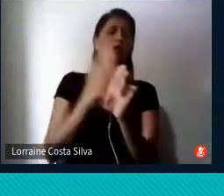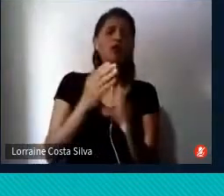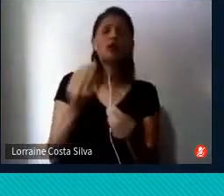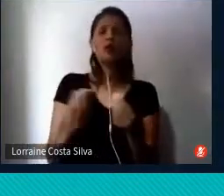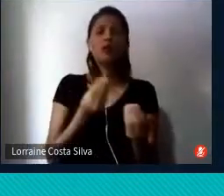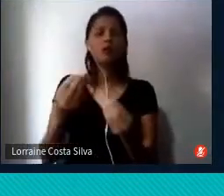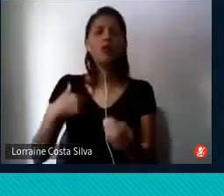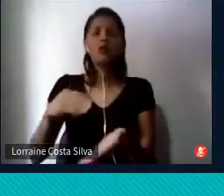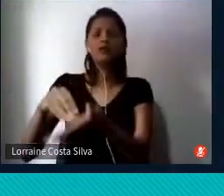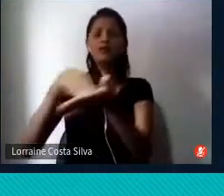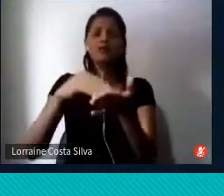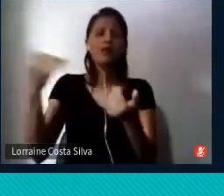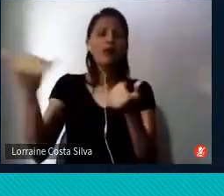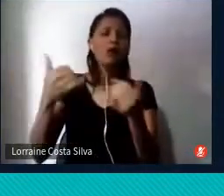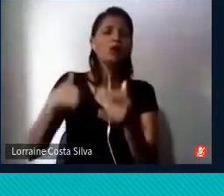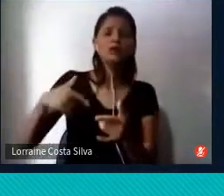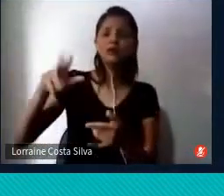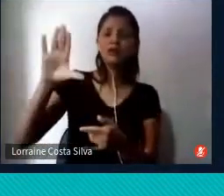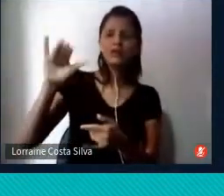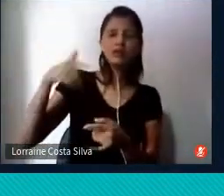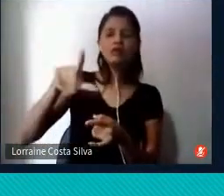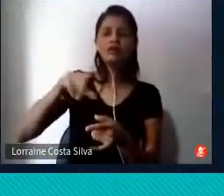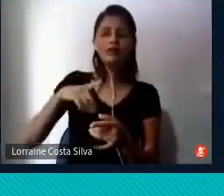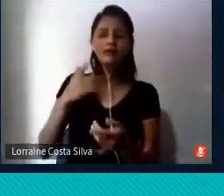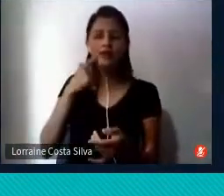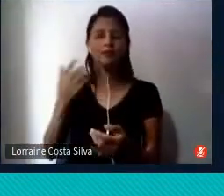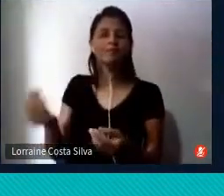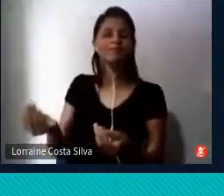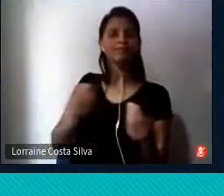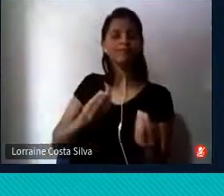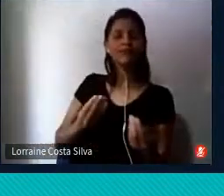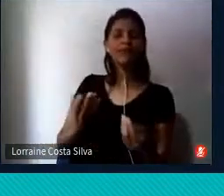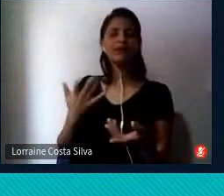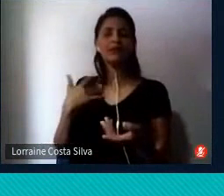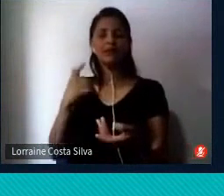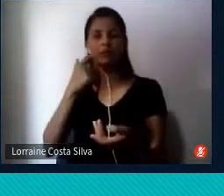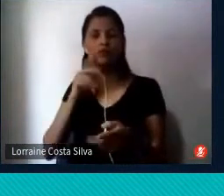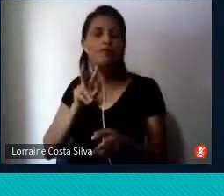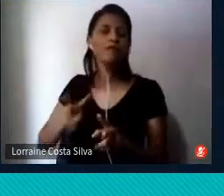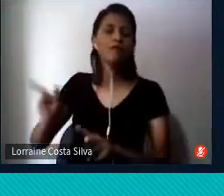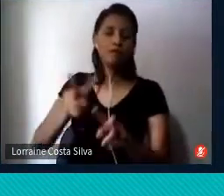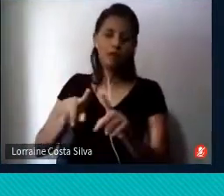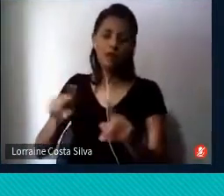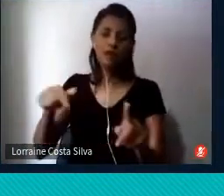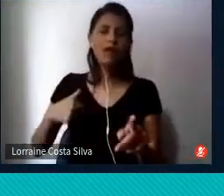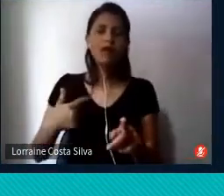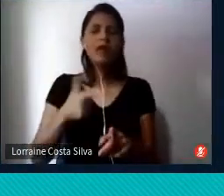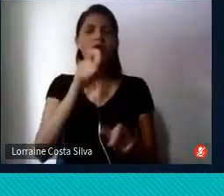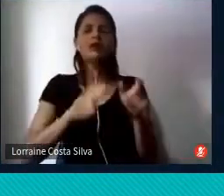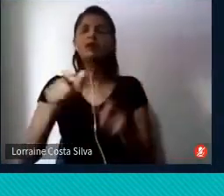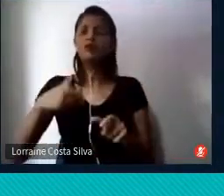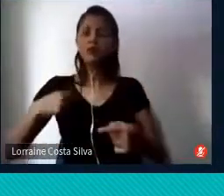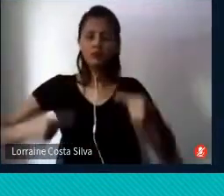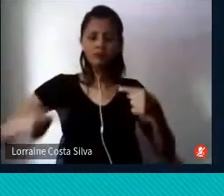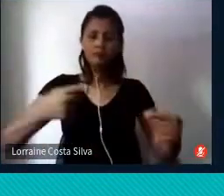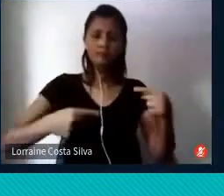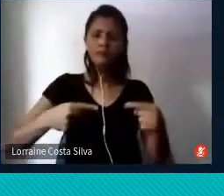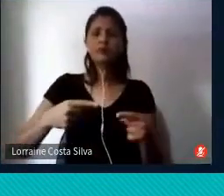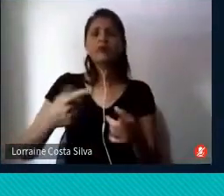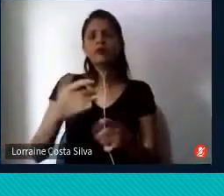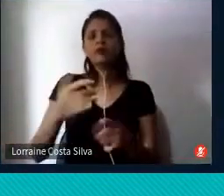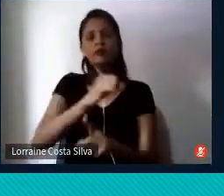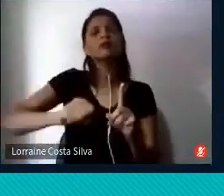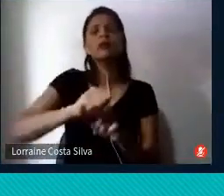científica tem sido tratada e quais são as pessoas que, na verdade, estão participando desse debate publicamente. Quais seriam